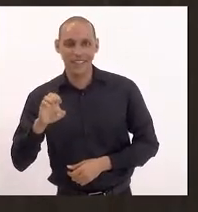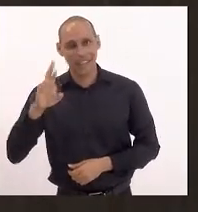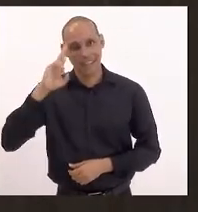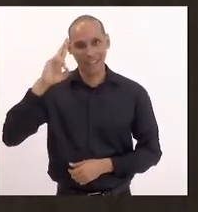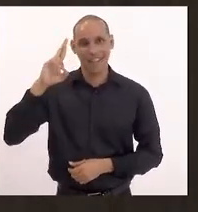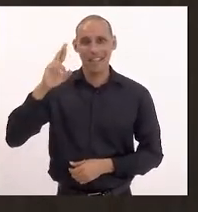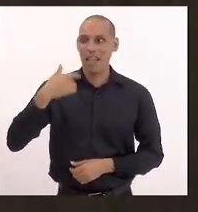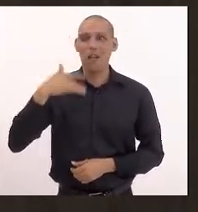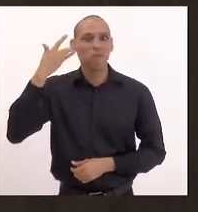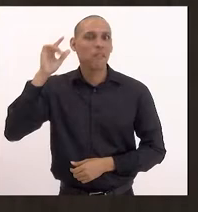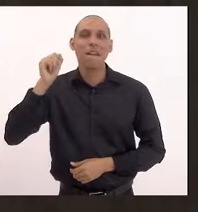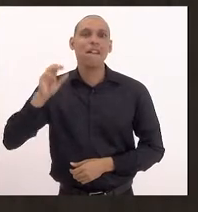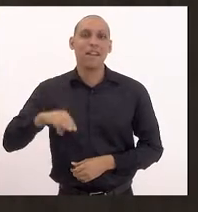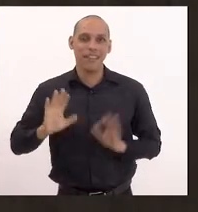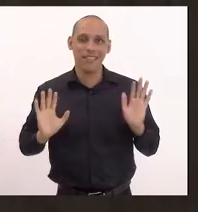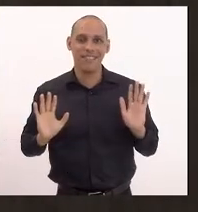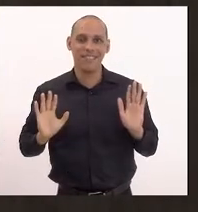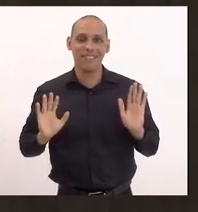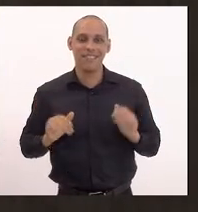nem quem é.